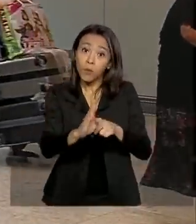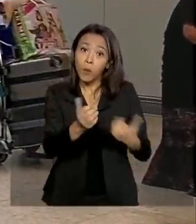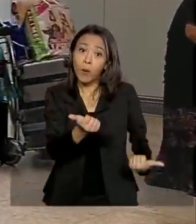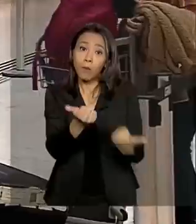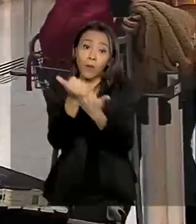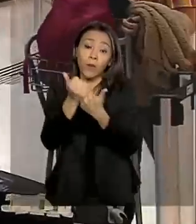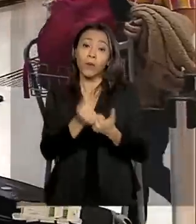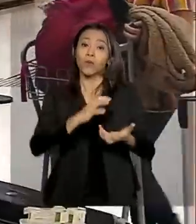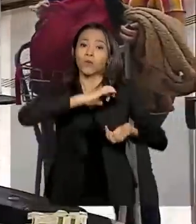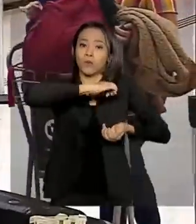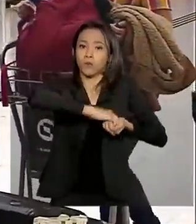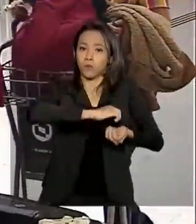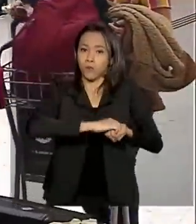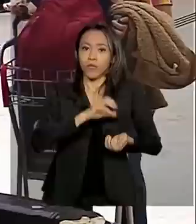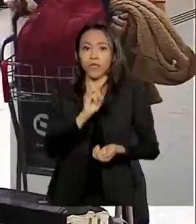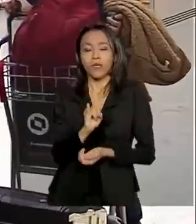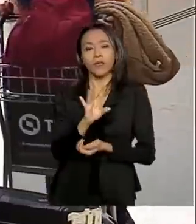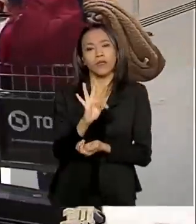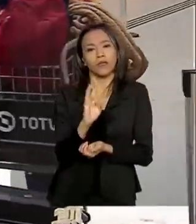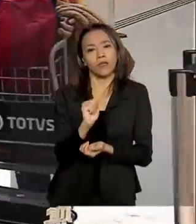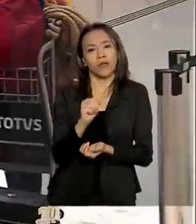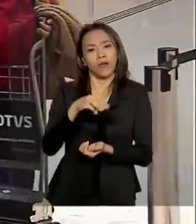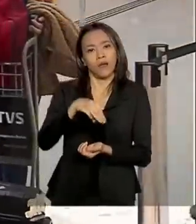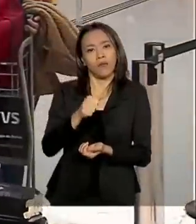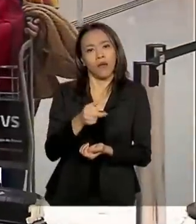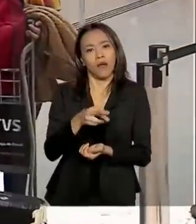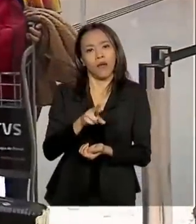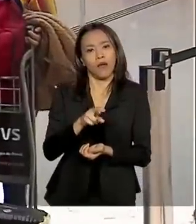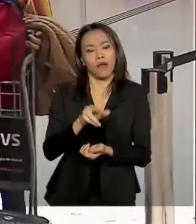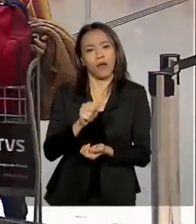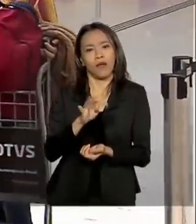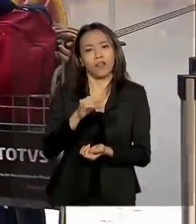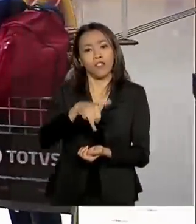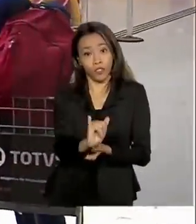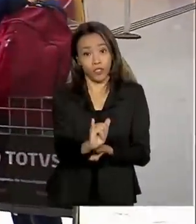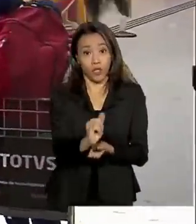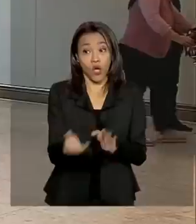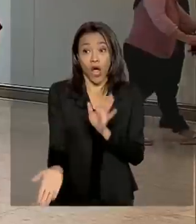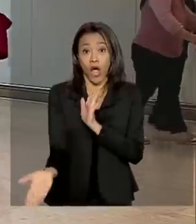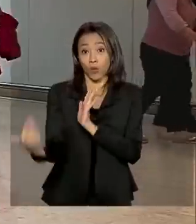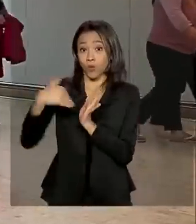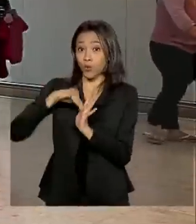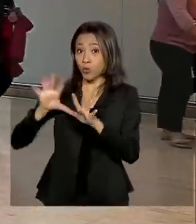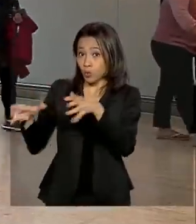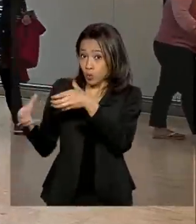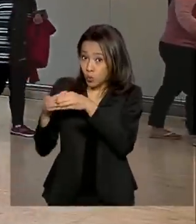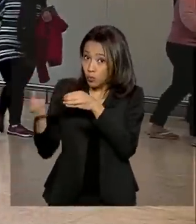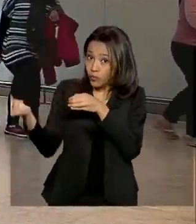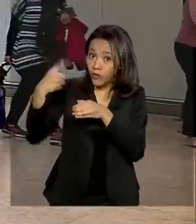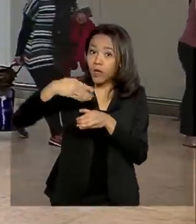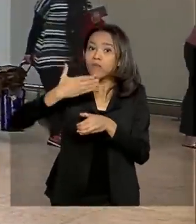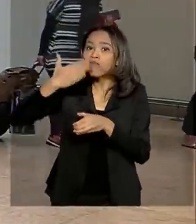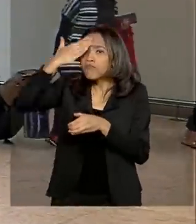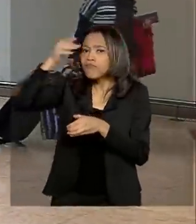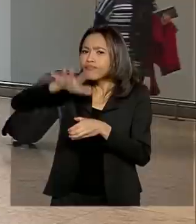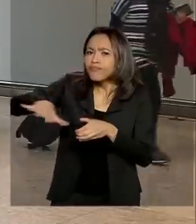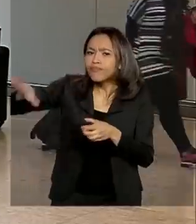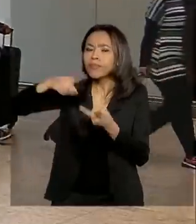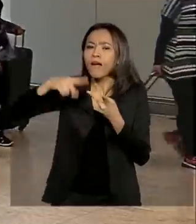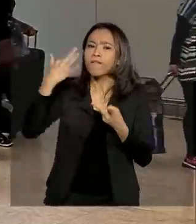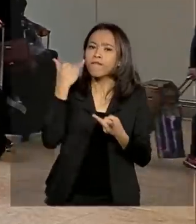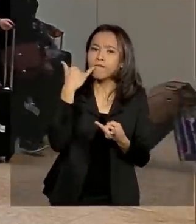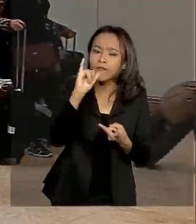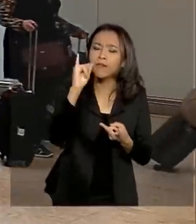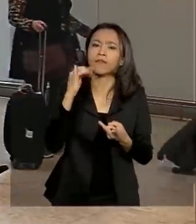Ministério das Relações Exteriores. De acordo com o governo federal, os últimos repatriados vieram dos Emirados Árabes Unidos, da França